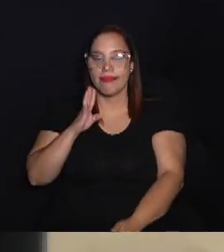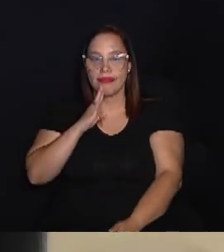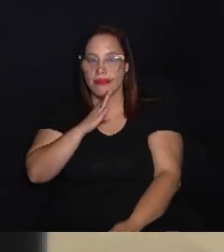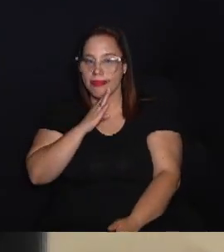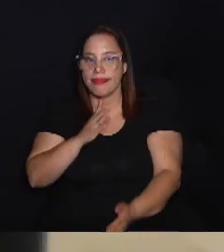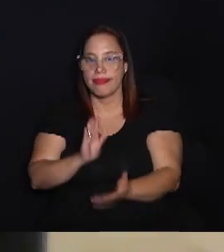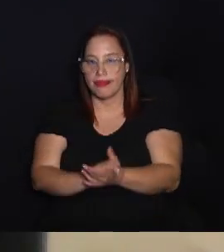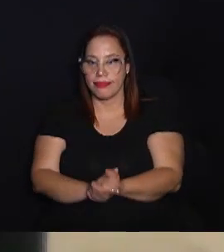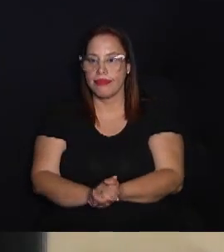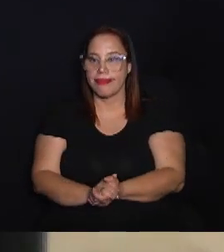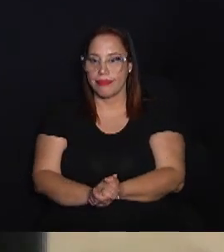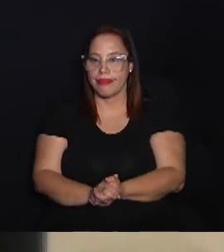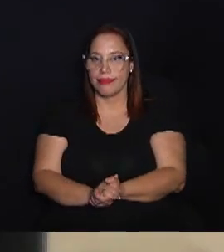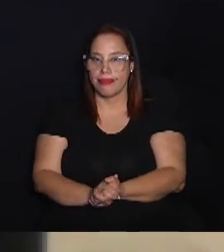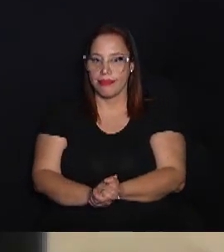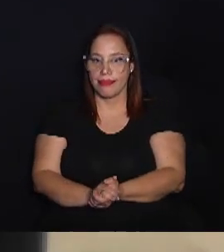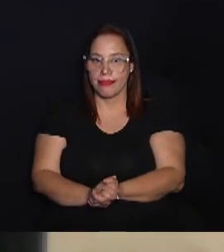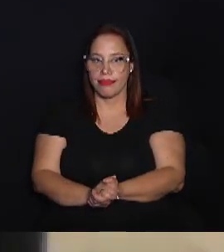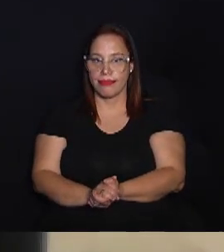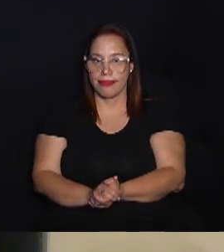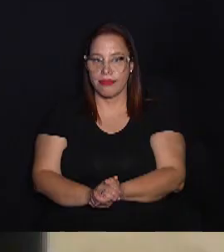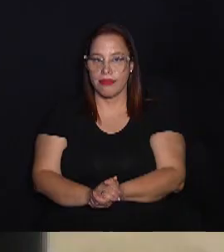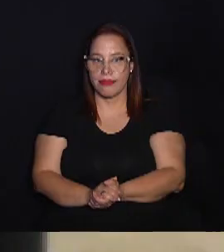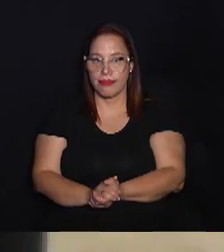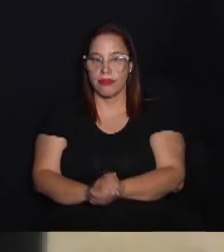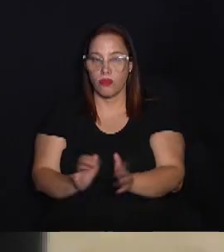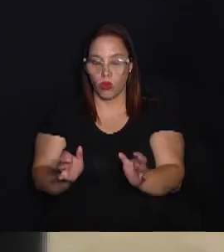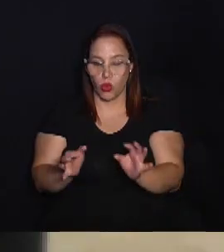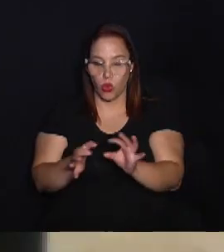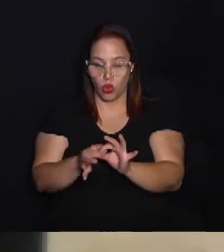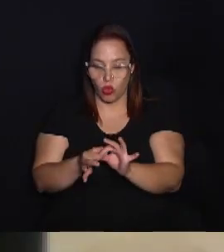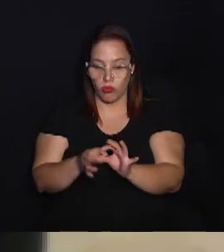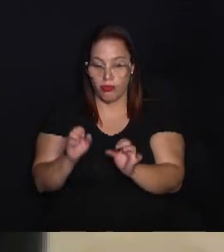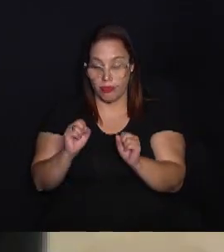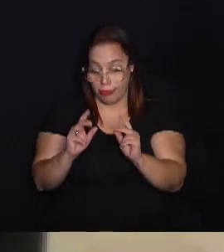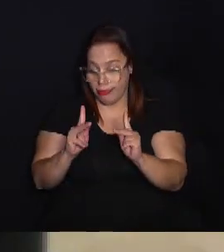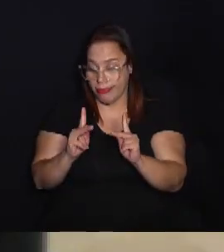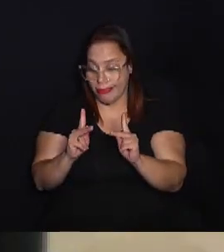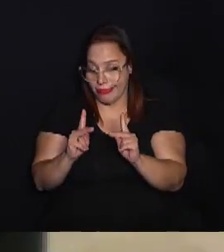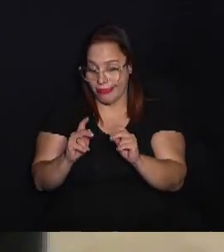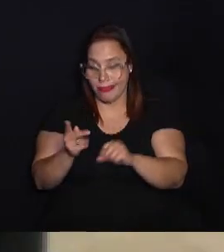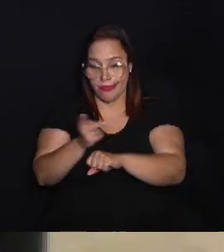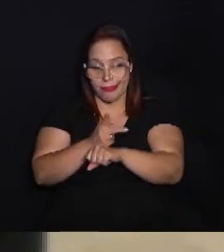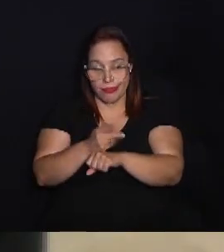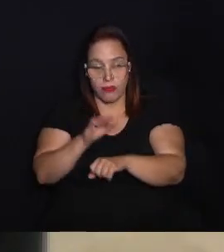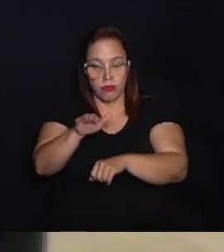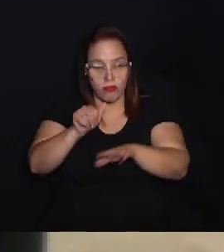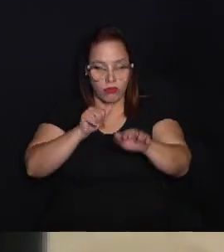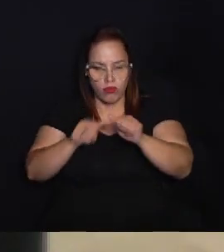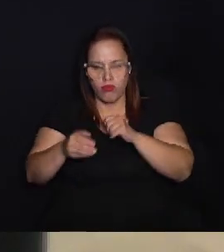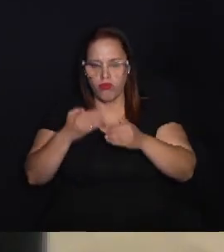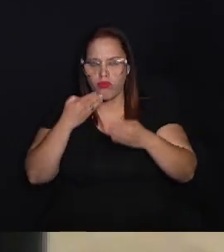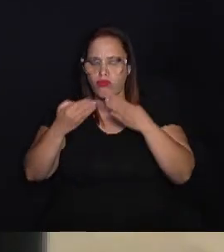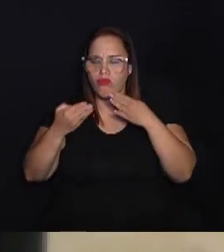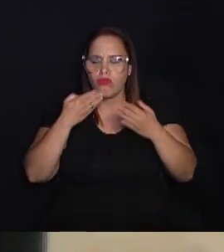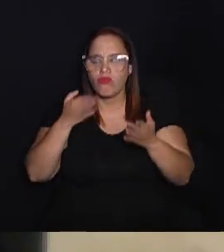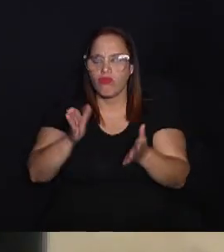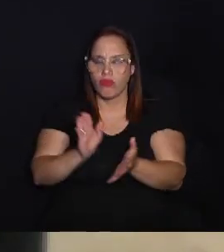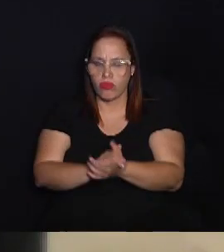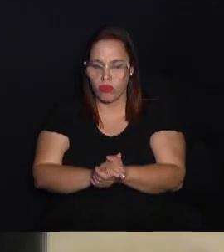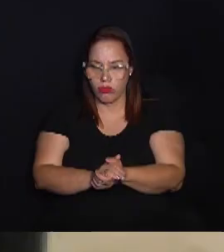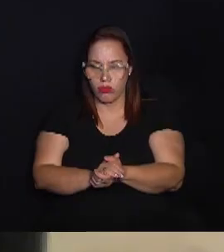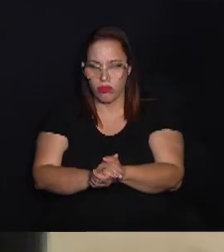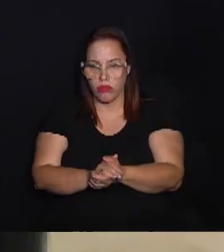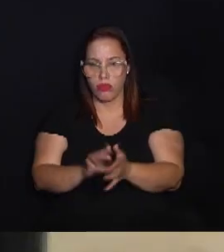sociais, inclusive no Instagram, a gente está lá com o arroba TED Sustentável. Tudo junto, beleza? Vocês conseguem encontrar a gente, chamar a gente para